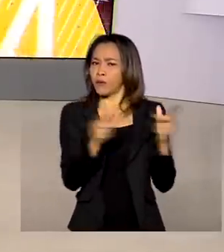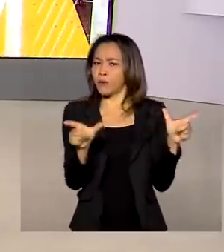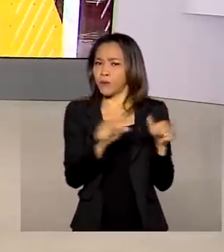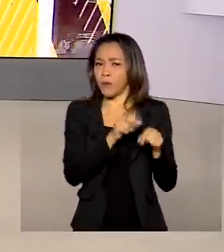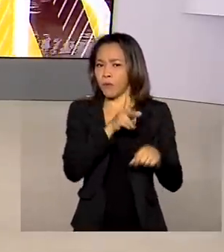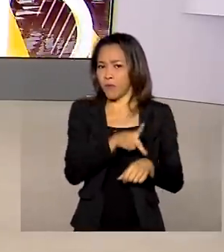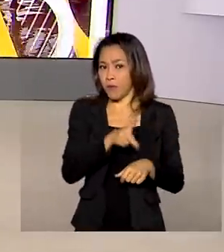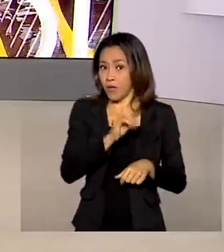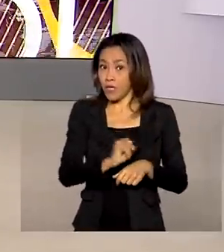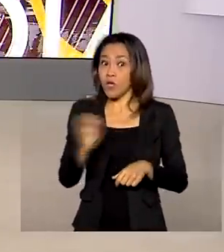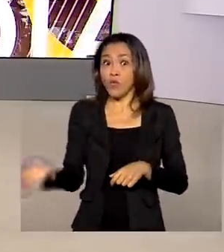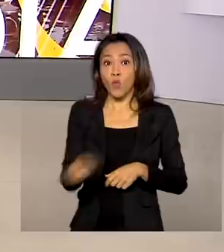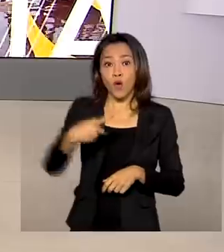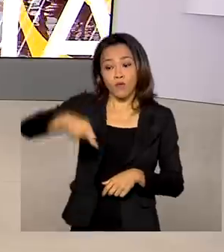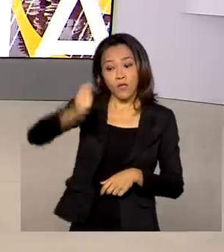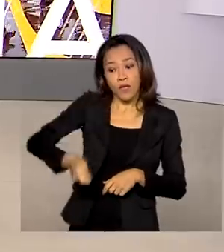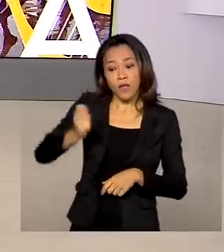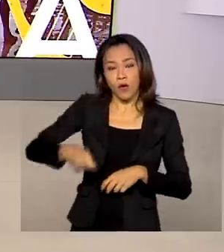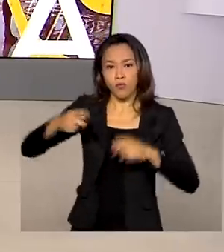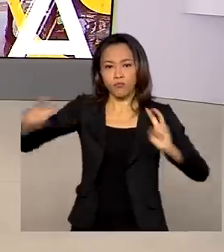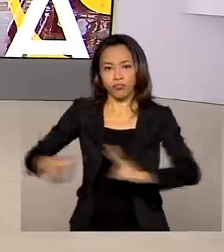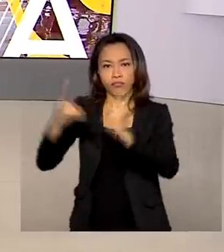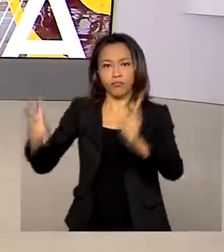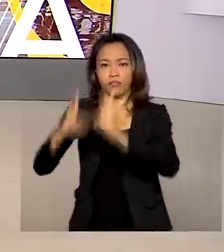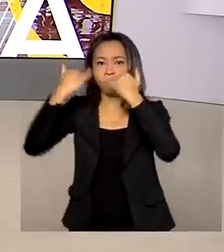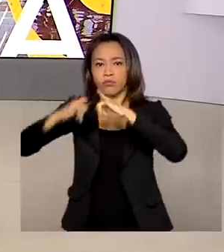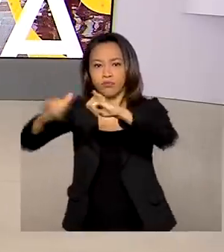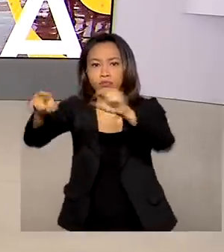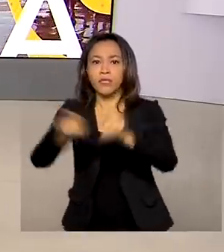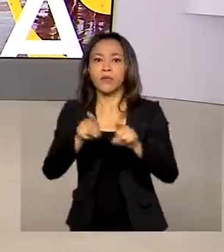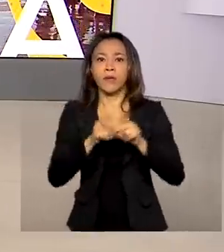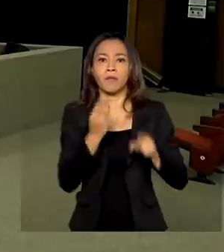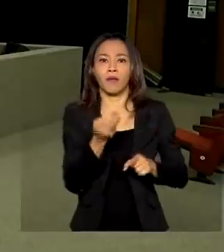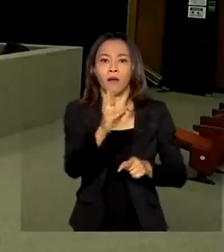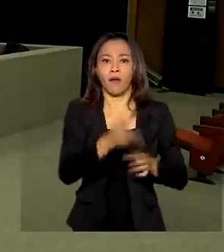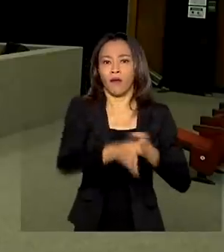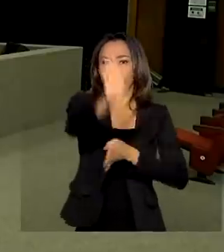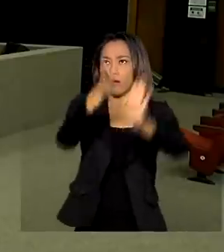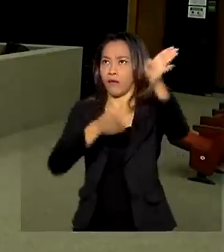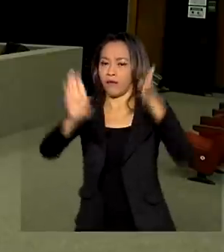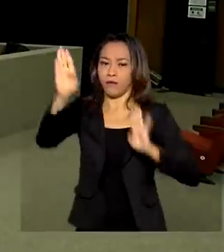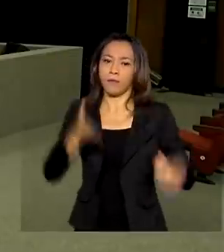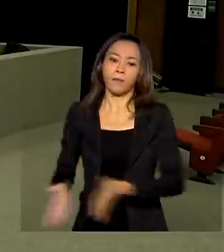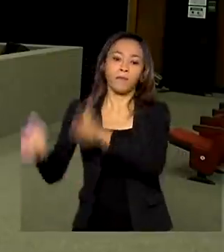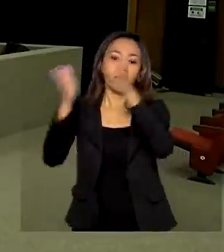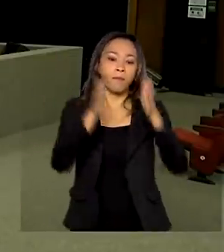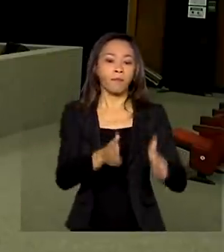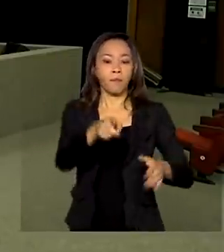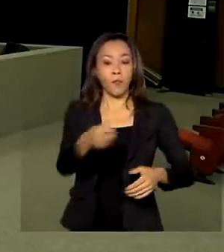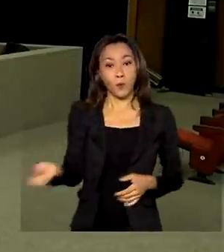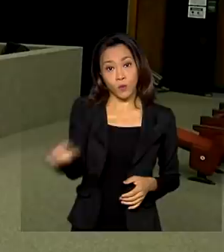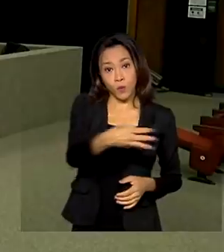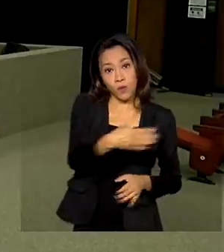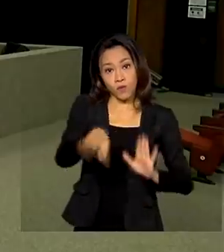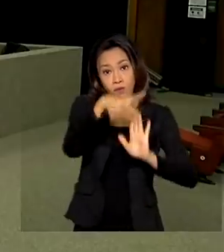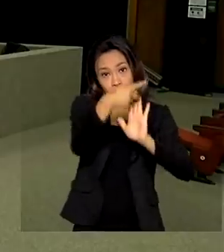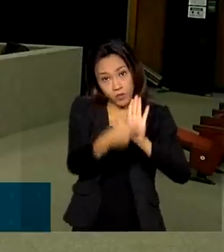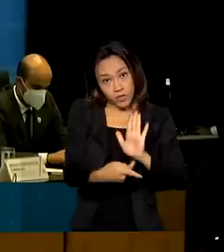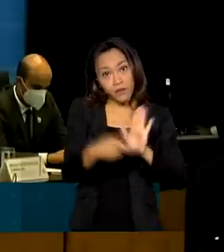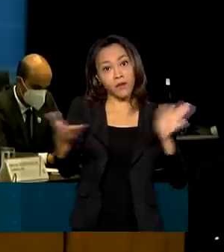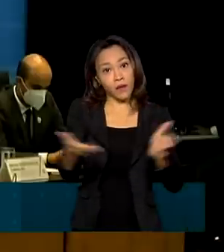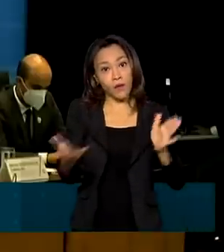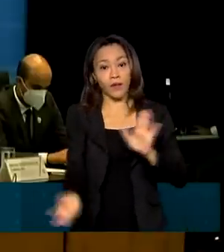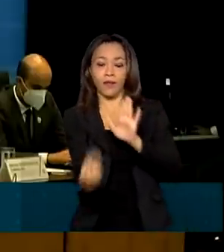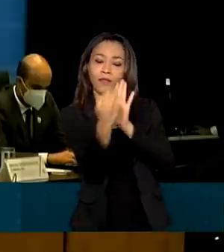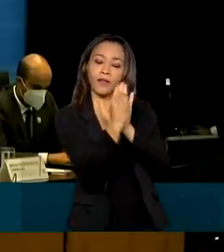novos leilões de energia e a concessão de rodovias. Entre os novos projetos que passam a fazer parte do